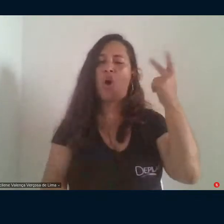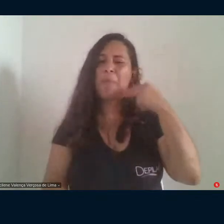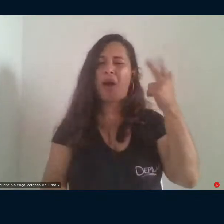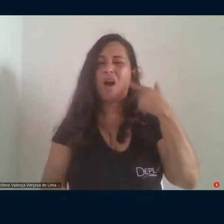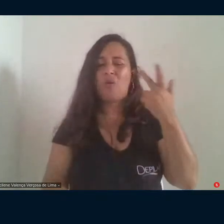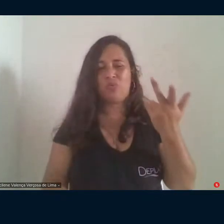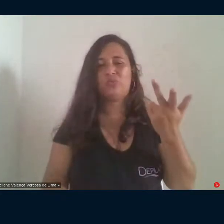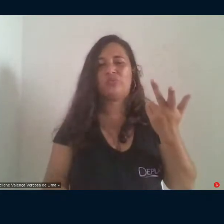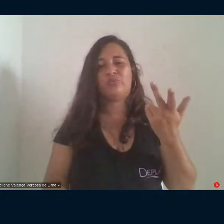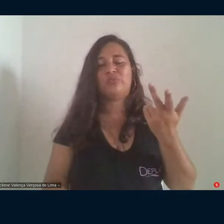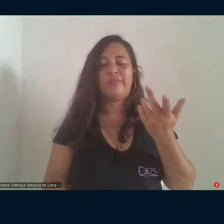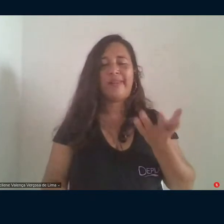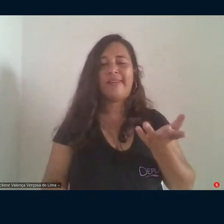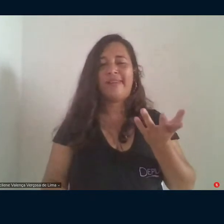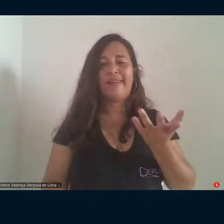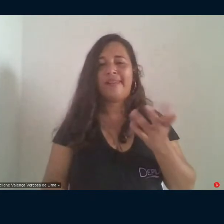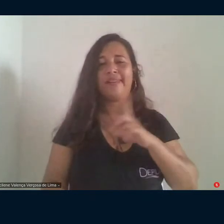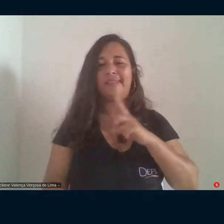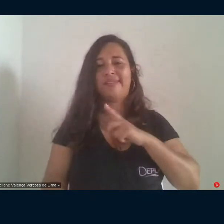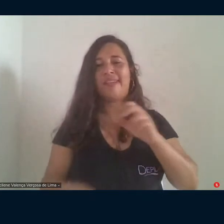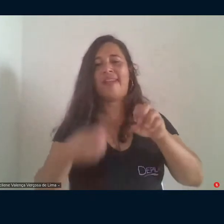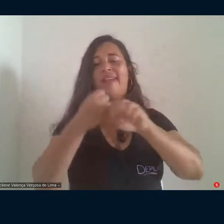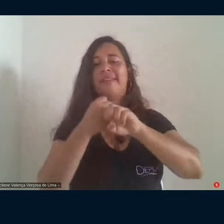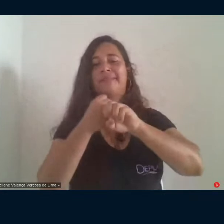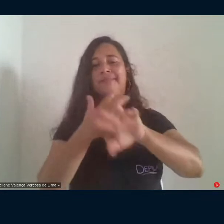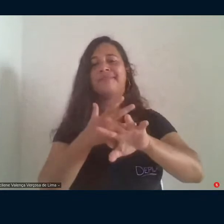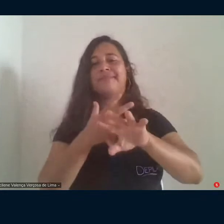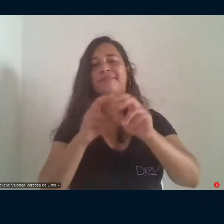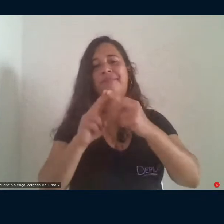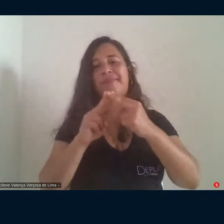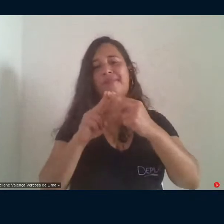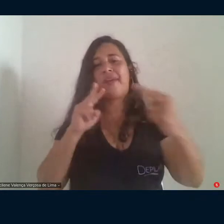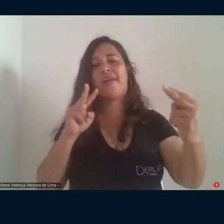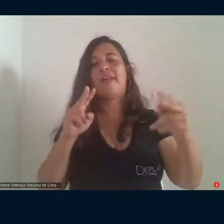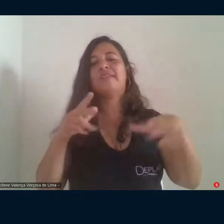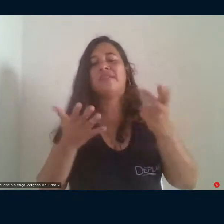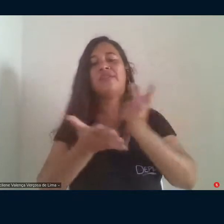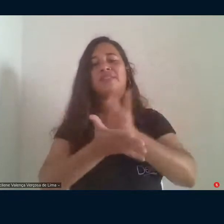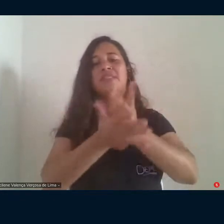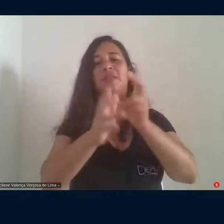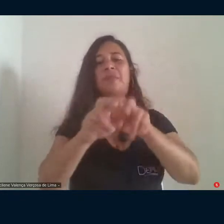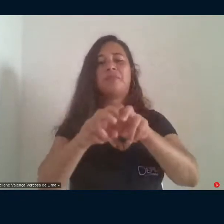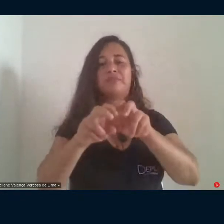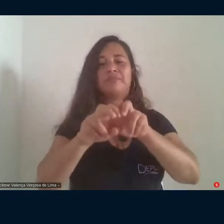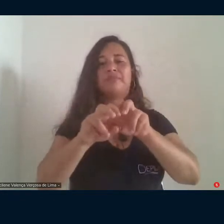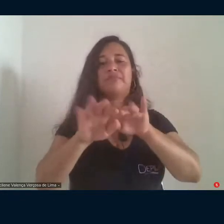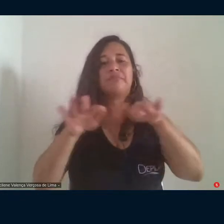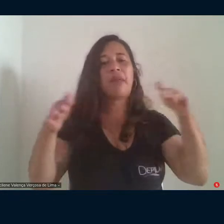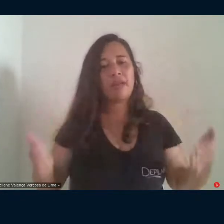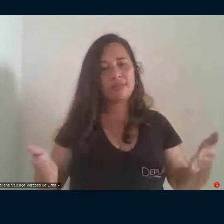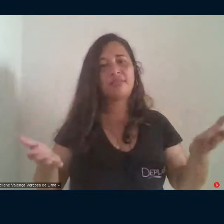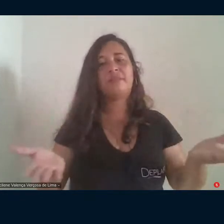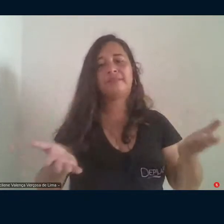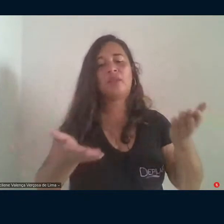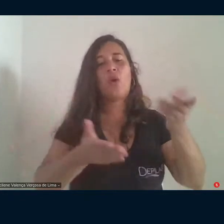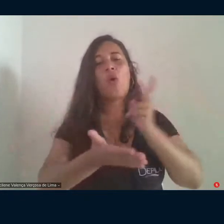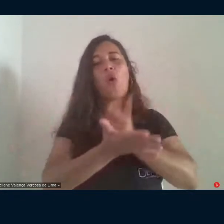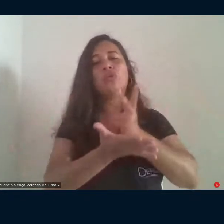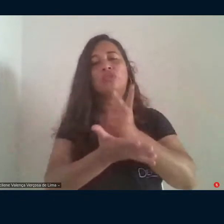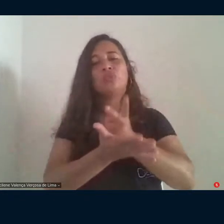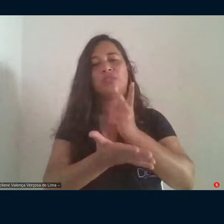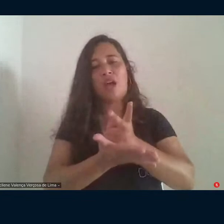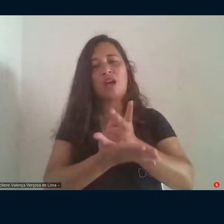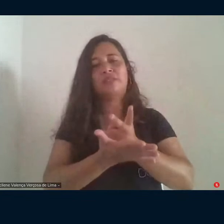tempos de transmissão online, então, a gente vai seguir para a mesa, né, dando continuidade